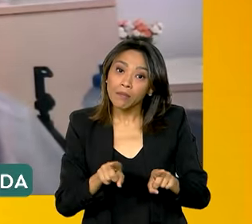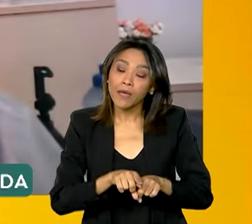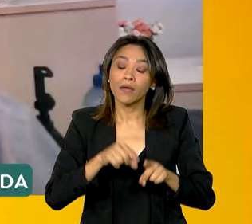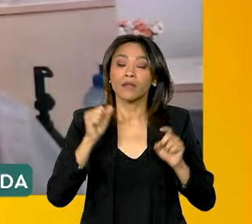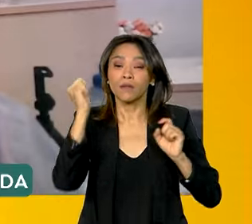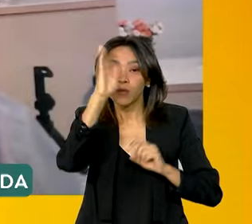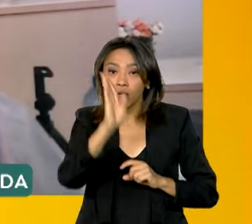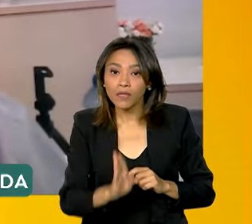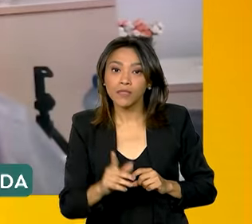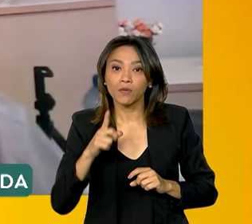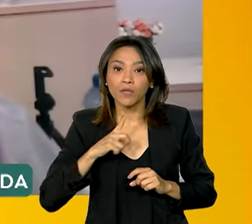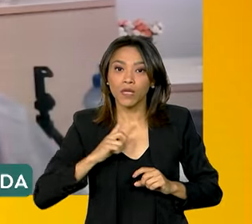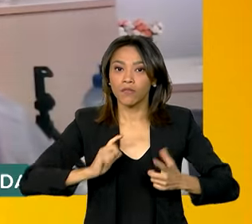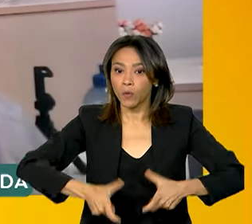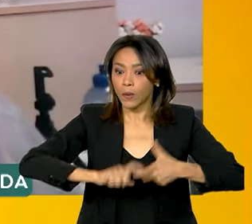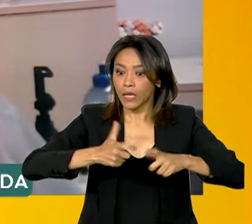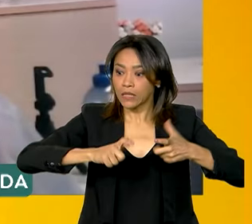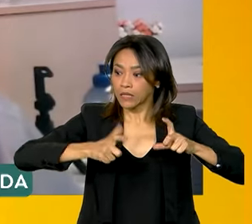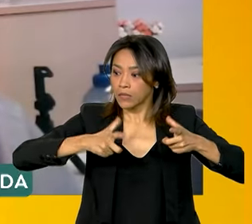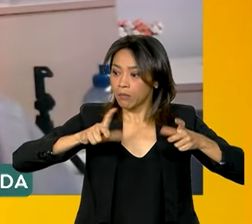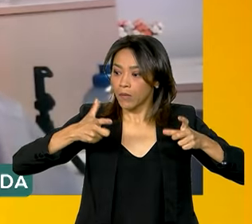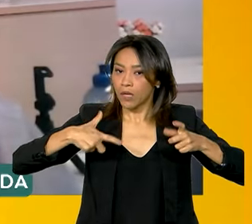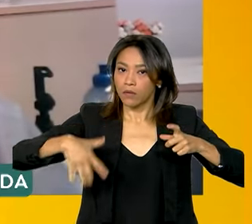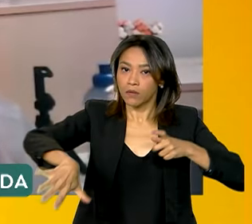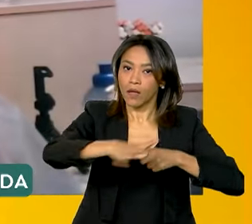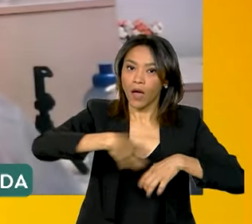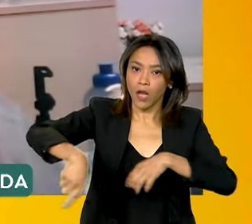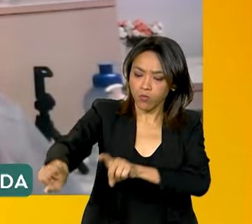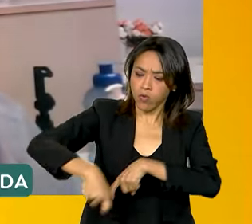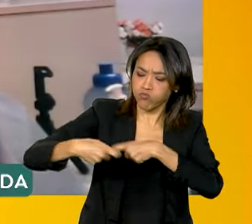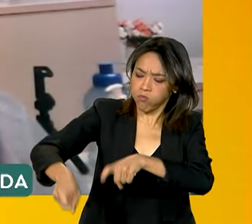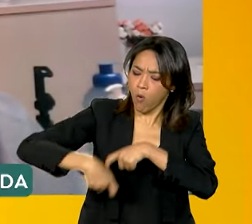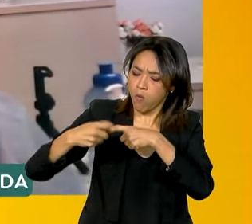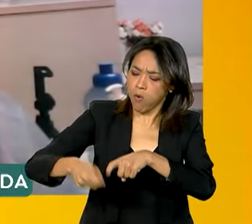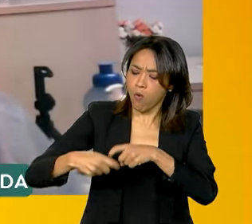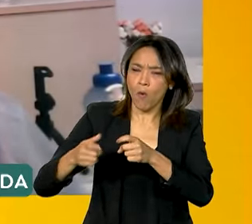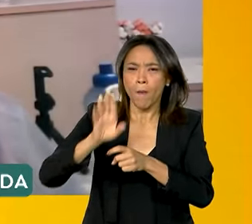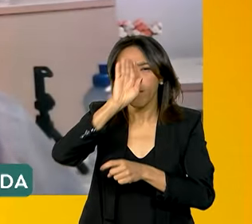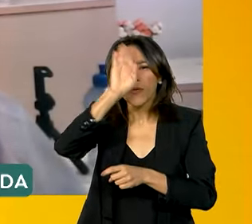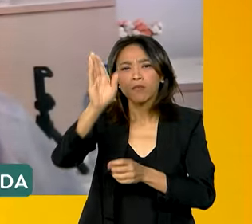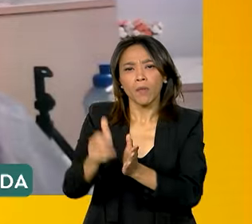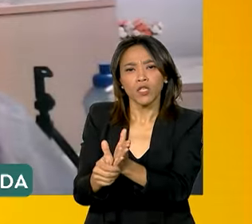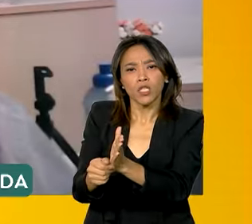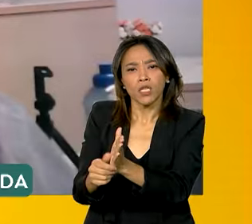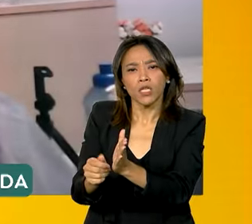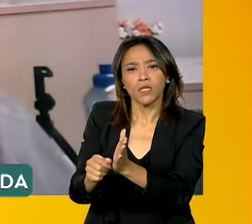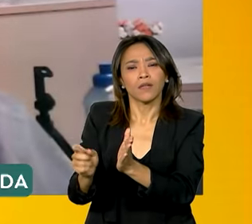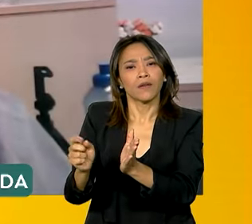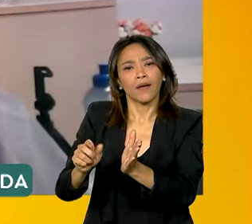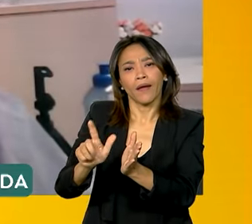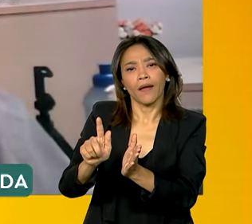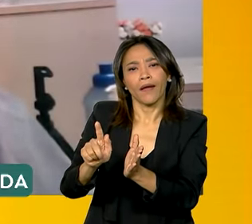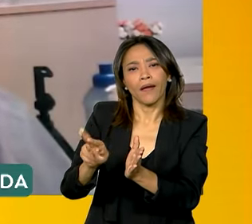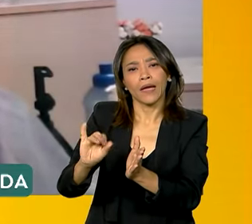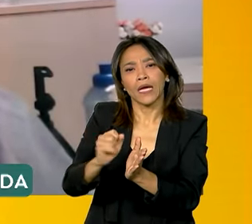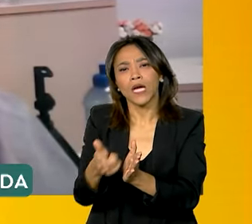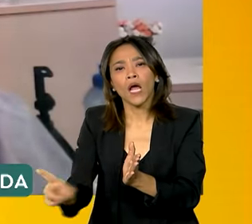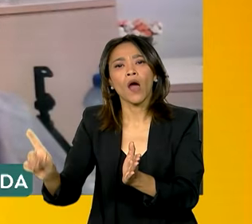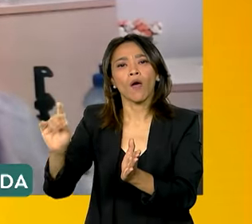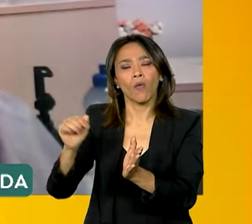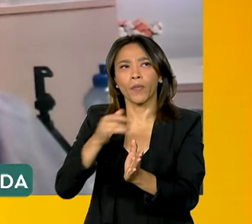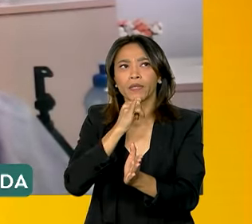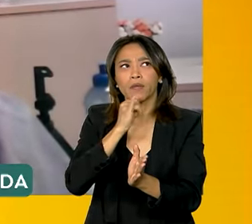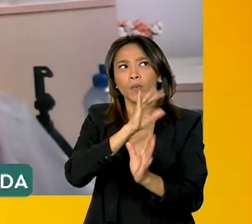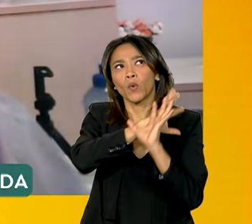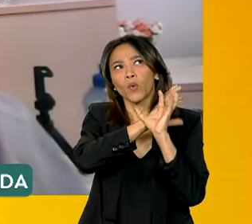significativo em termos de produção agrícola, sobretudo na produção de grãos. Se a gente pegar o histórico, ano passado